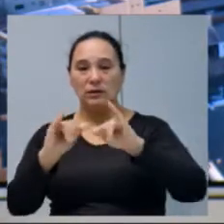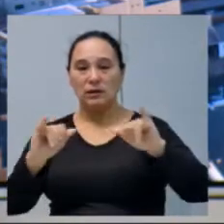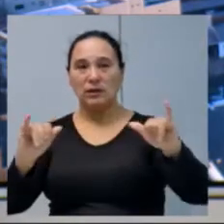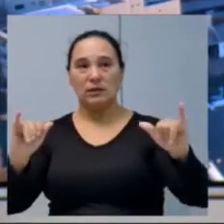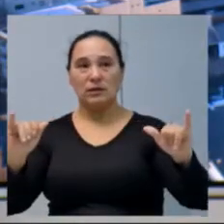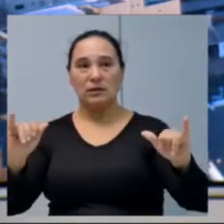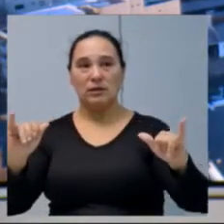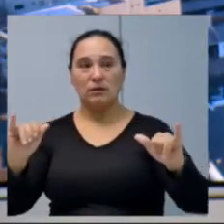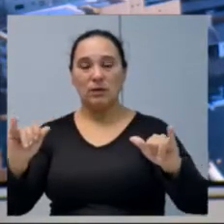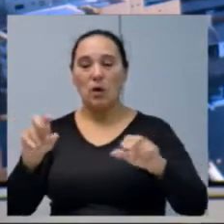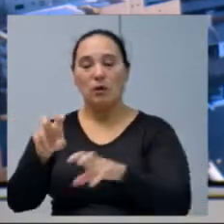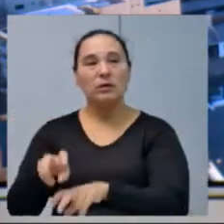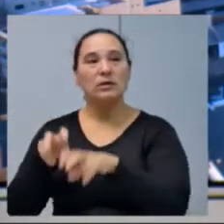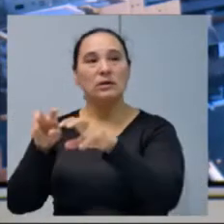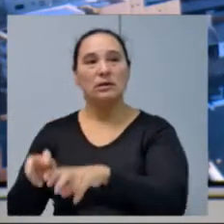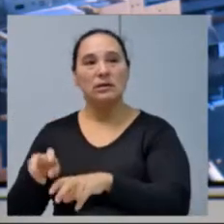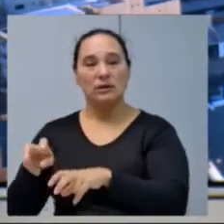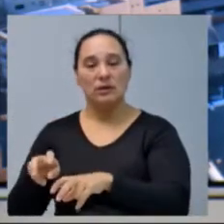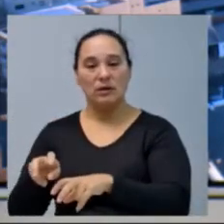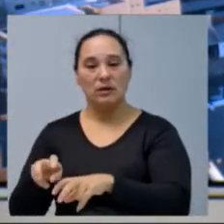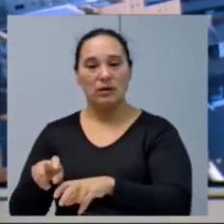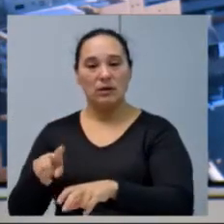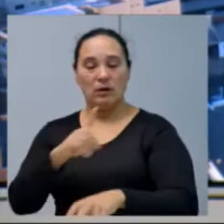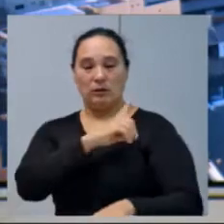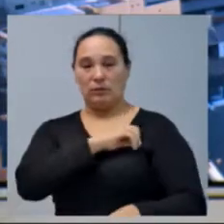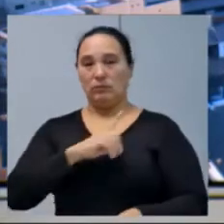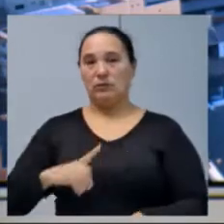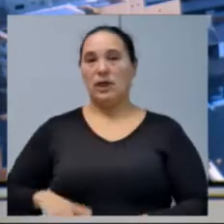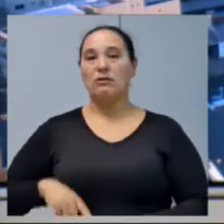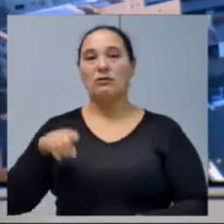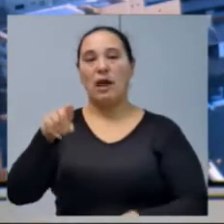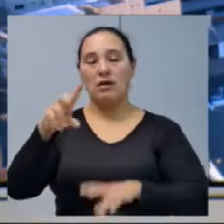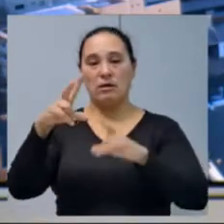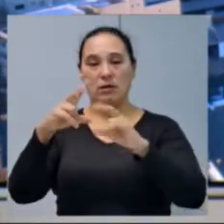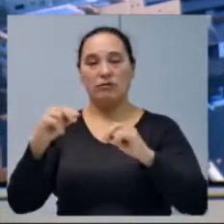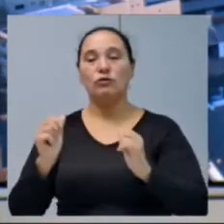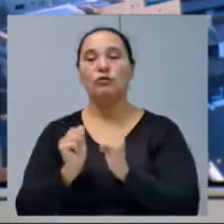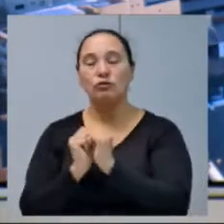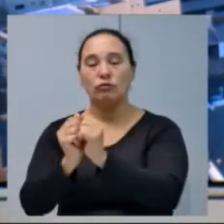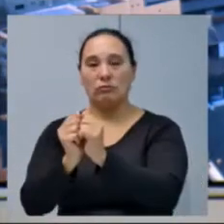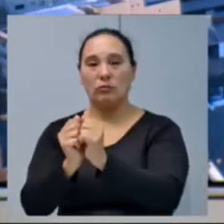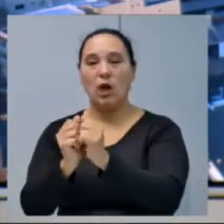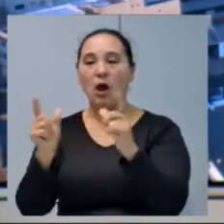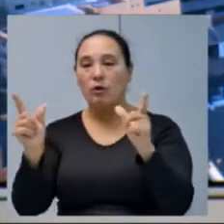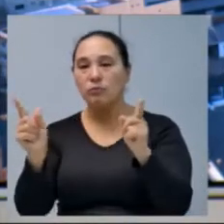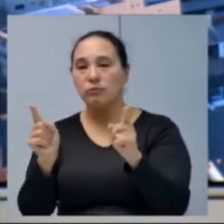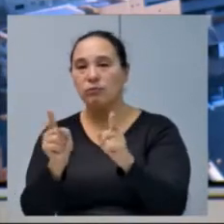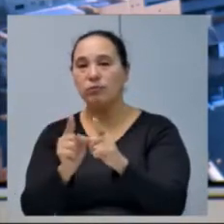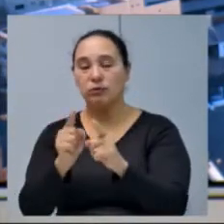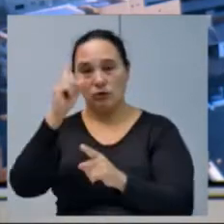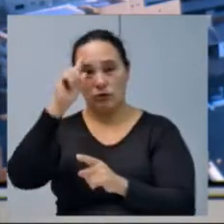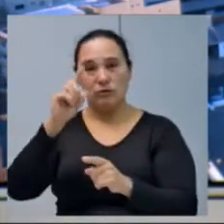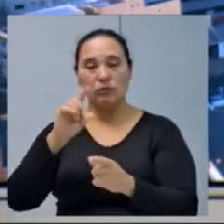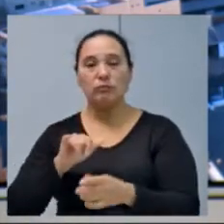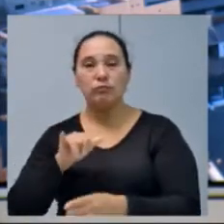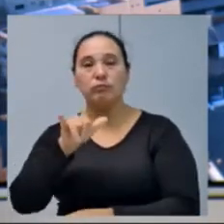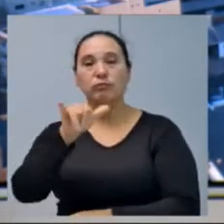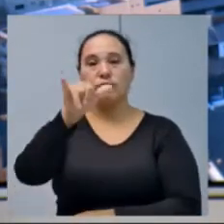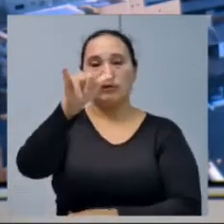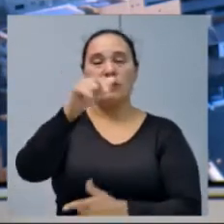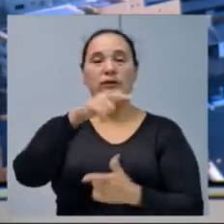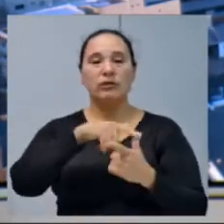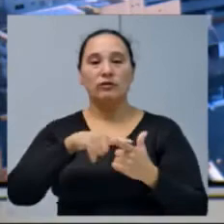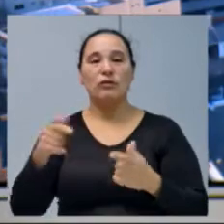para o interior. Então, é seminário com alguns deputados lá e eu vou com ele para reduzir o gasto de passagem aérea. A vai dividir a